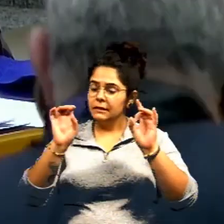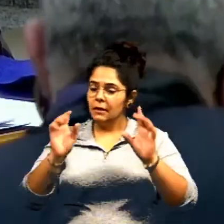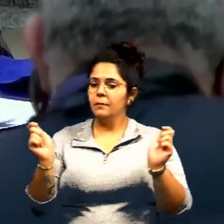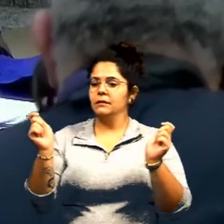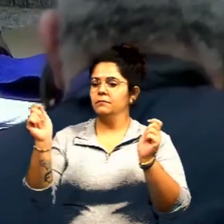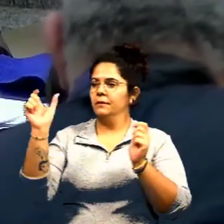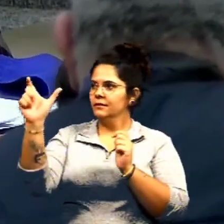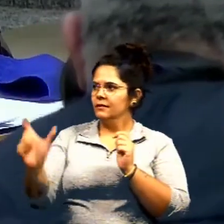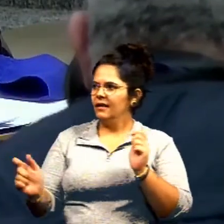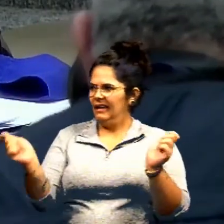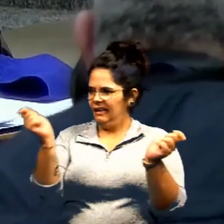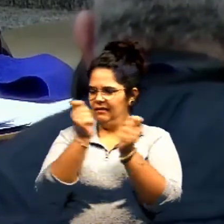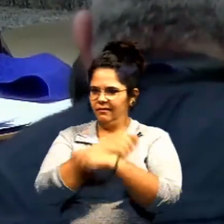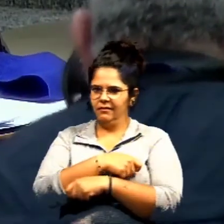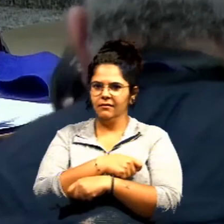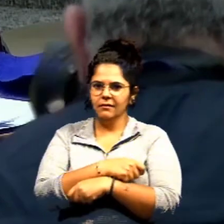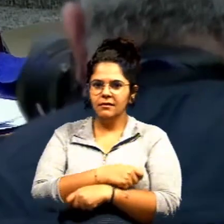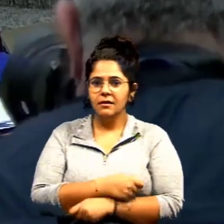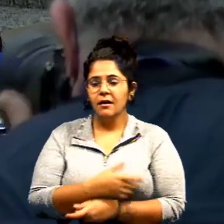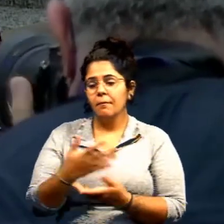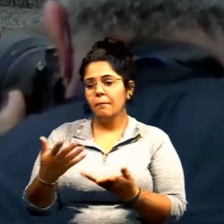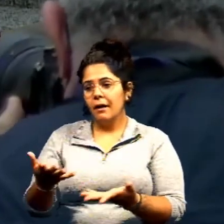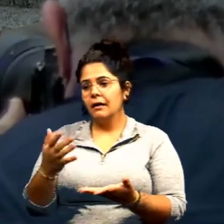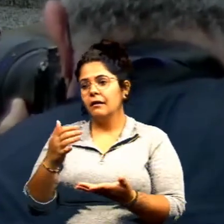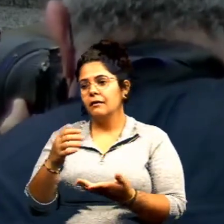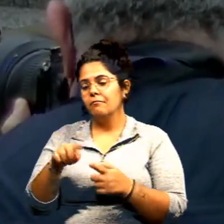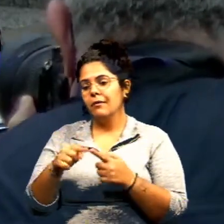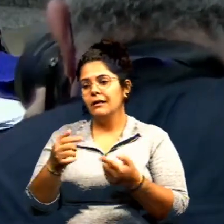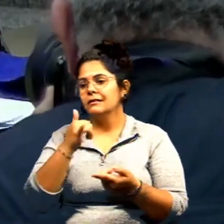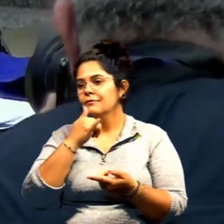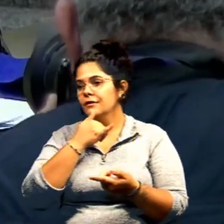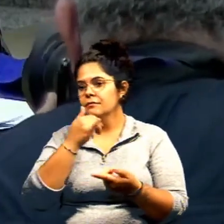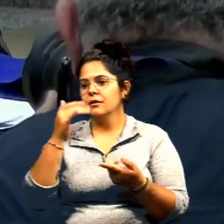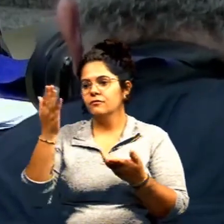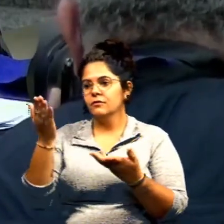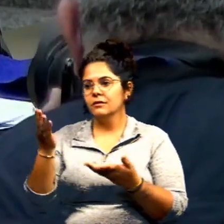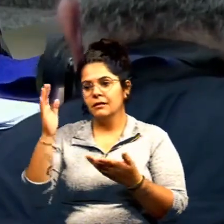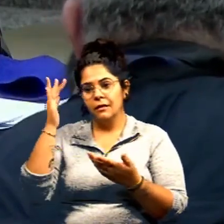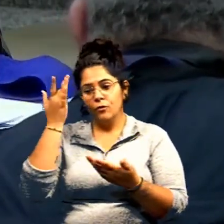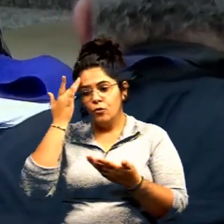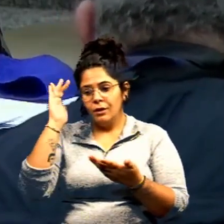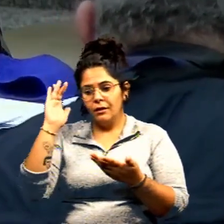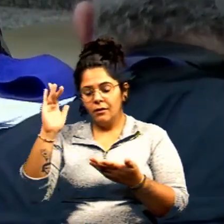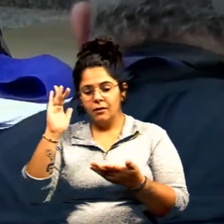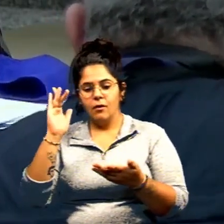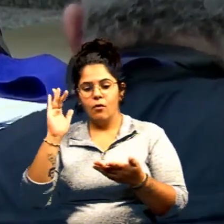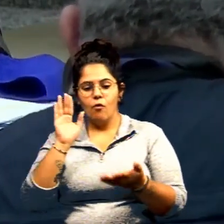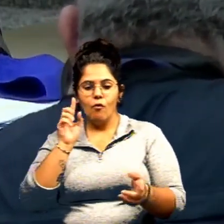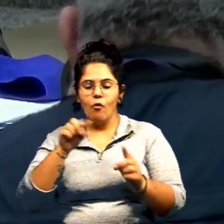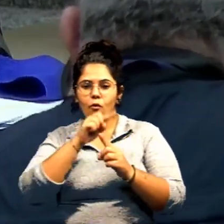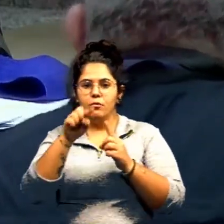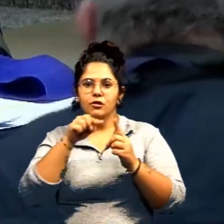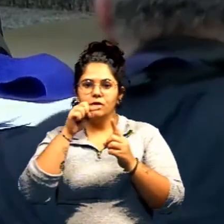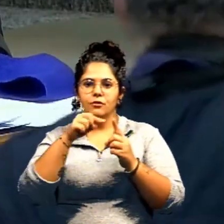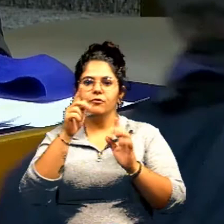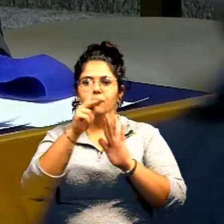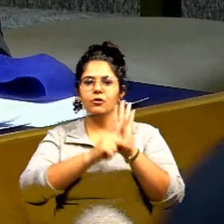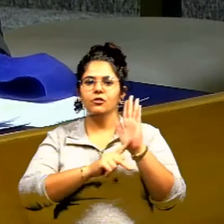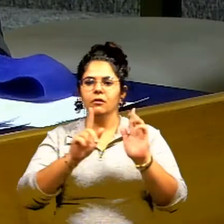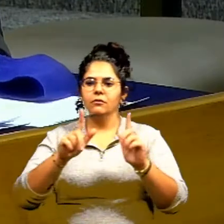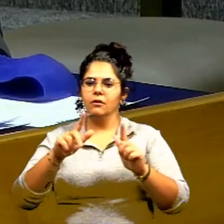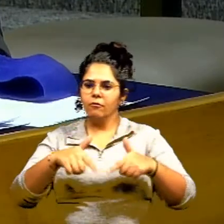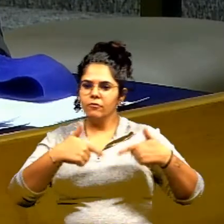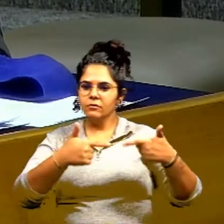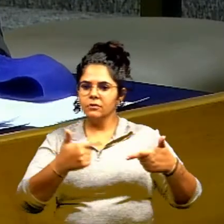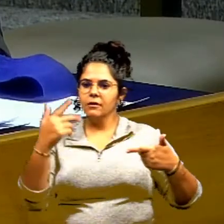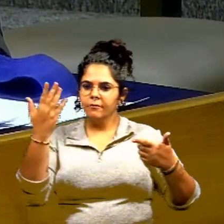precisa infelizmente o vereador não entendeu o propósito o objetivo do projeto que o senhor apresentou e defendeu